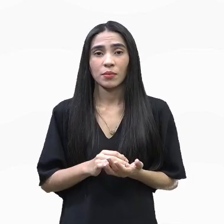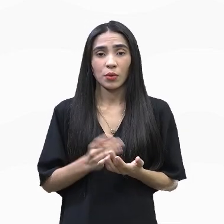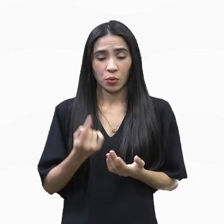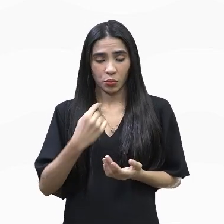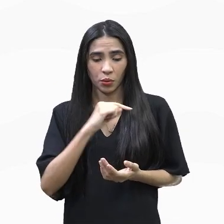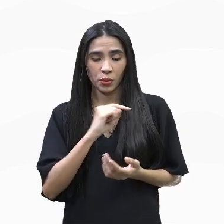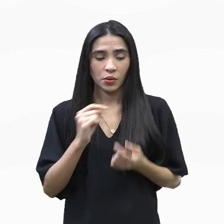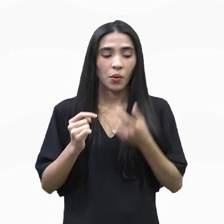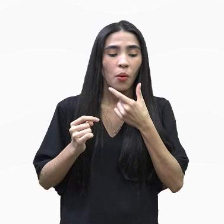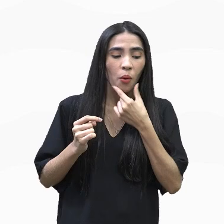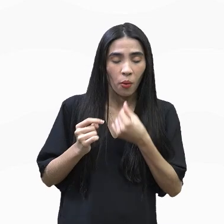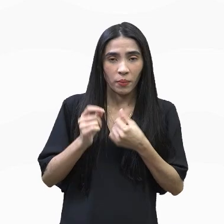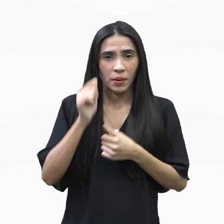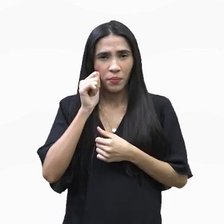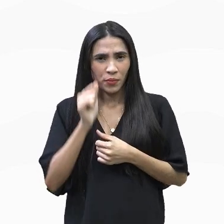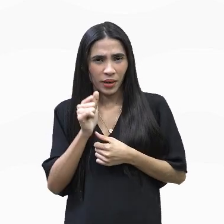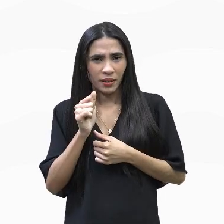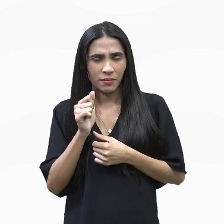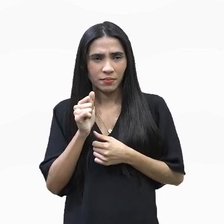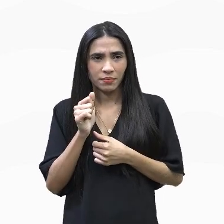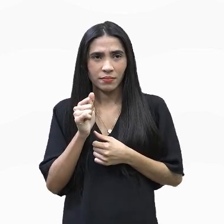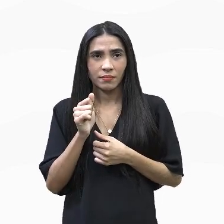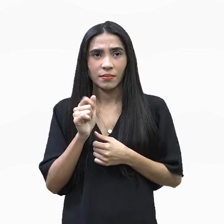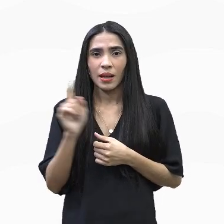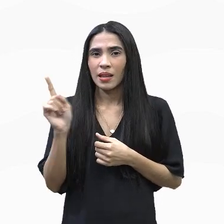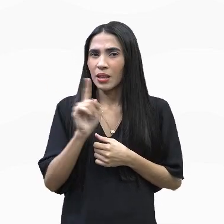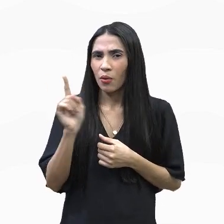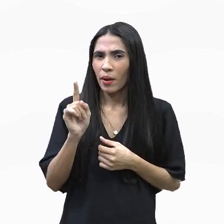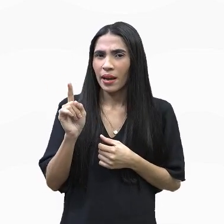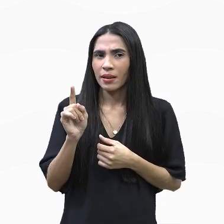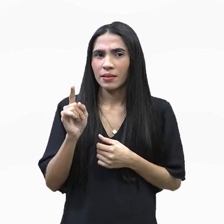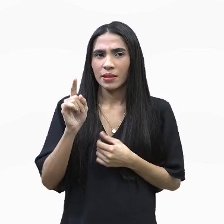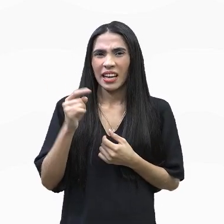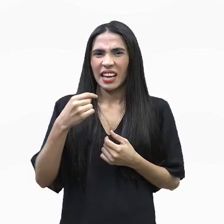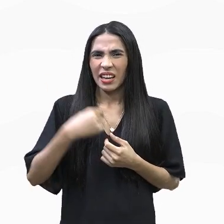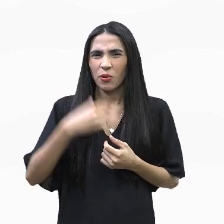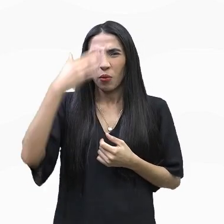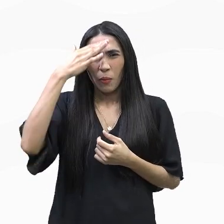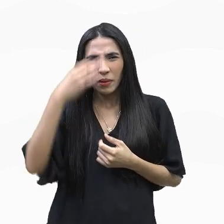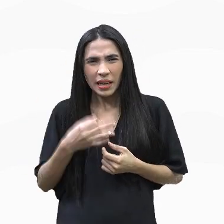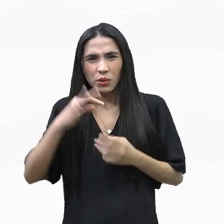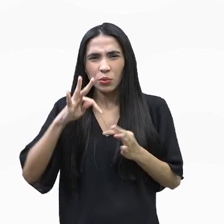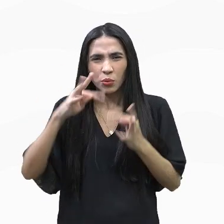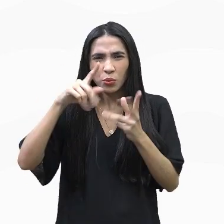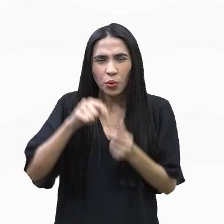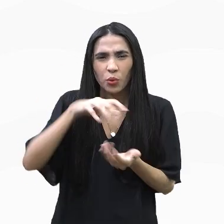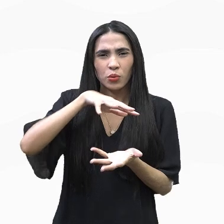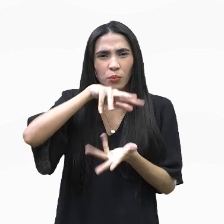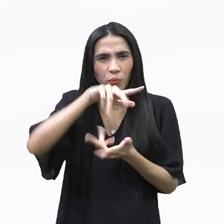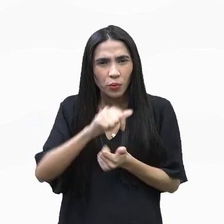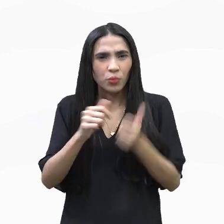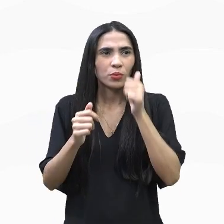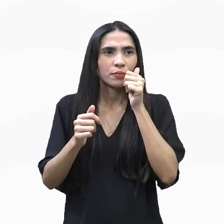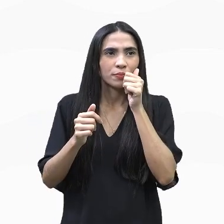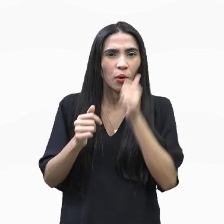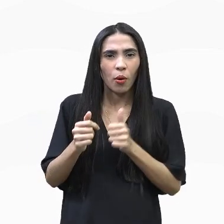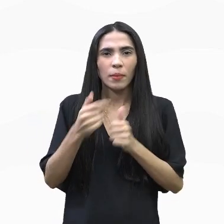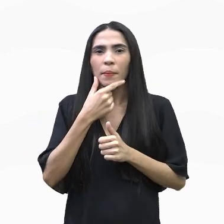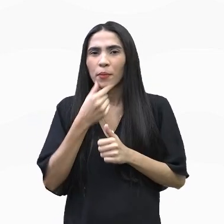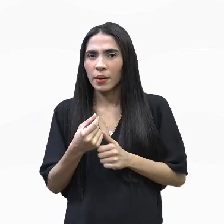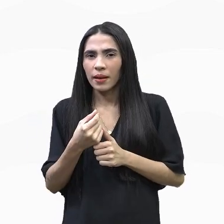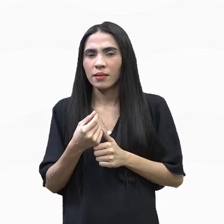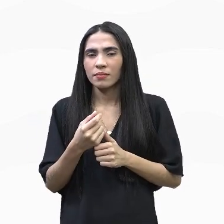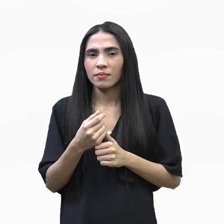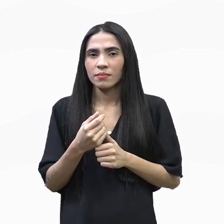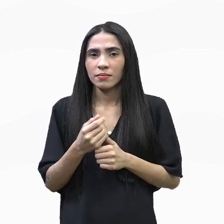ou mulher não significa a total compreensão do universo masculino ou feminino. Não é verdade